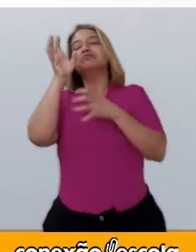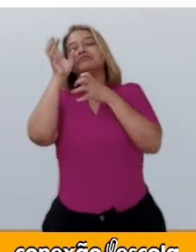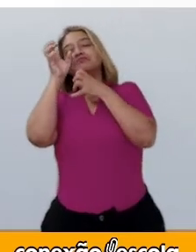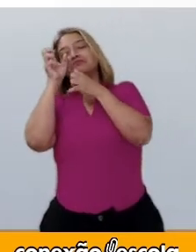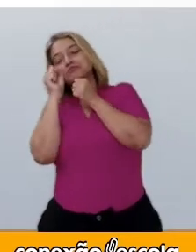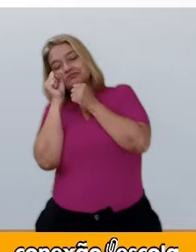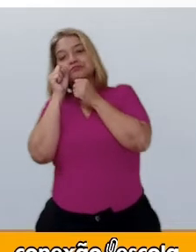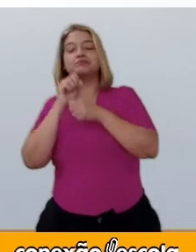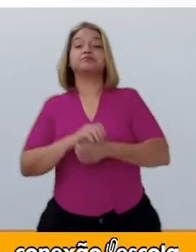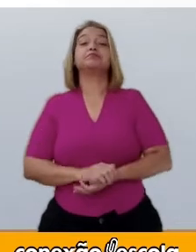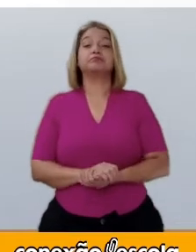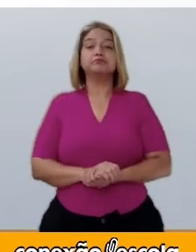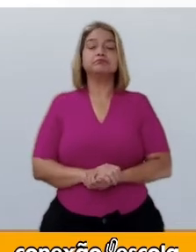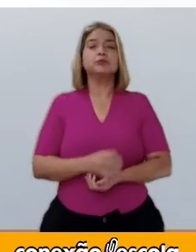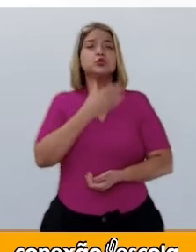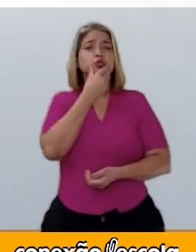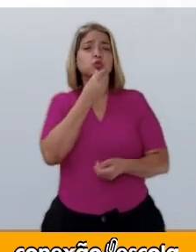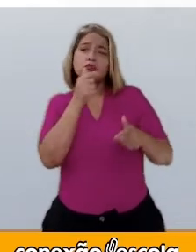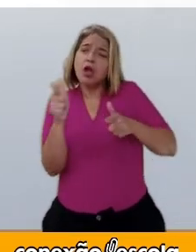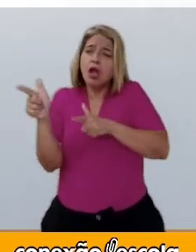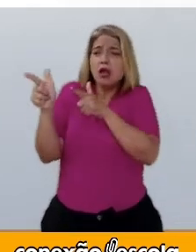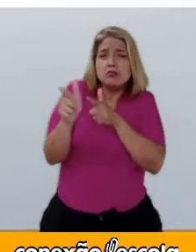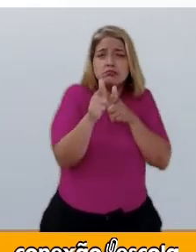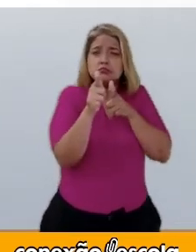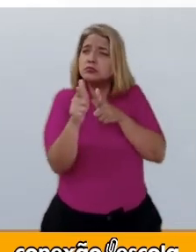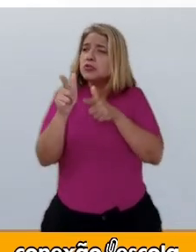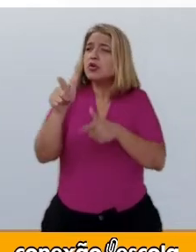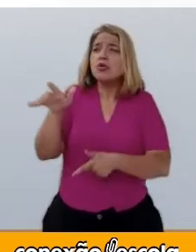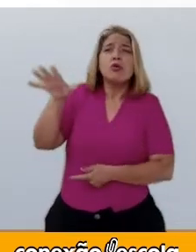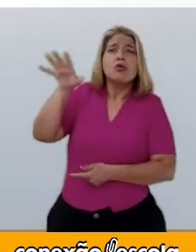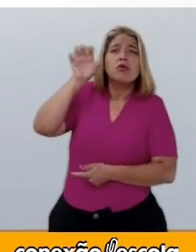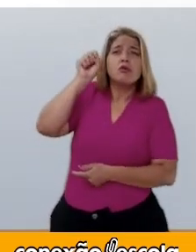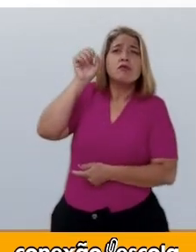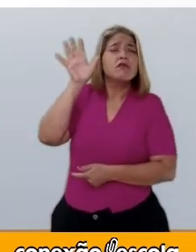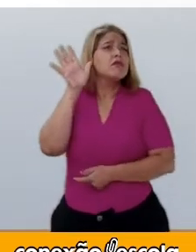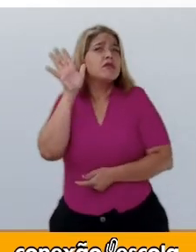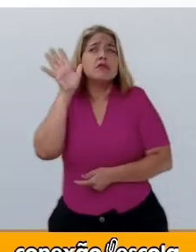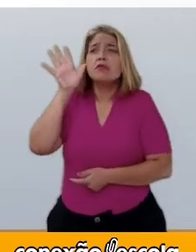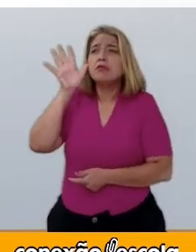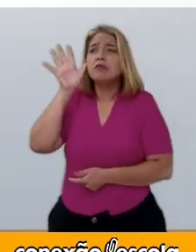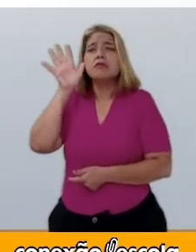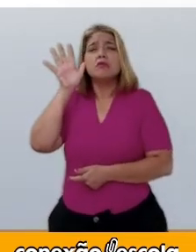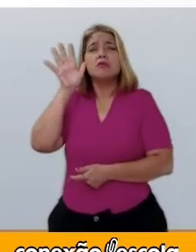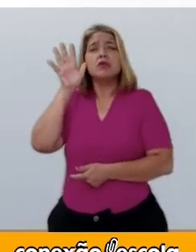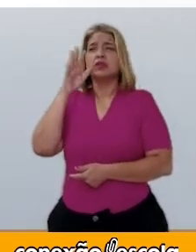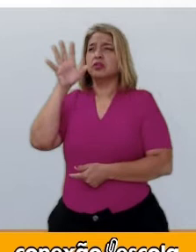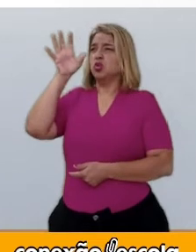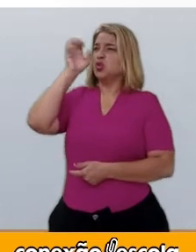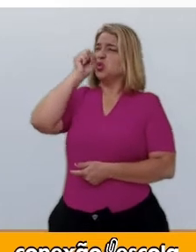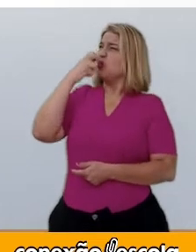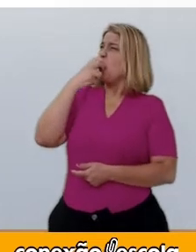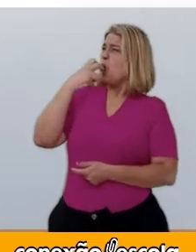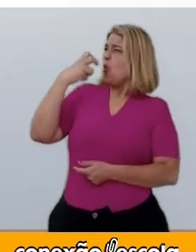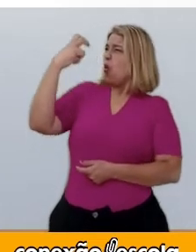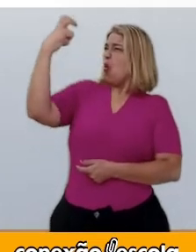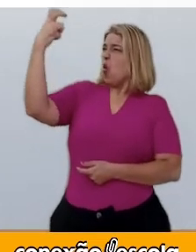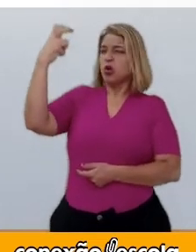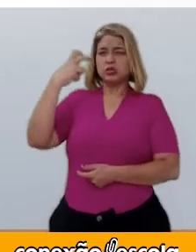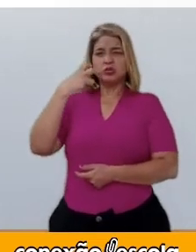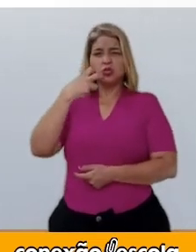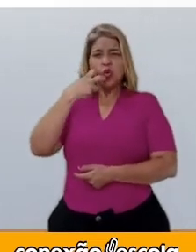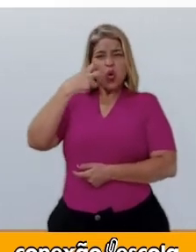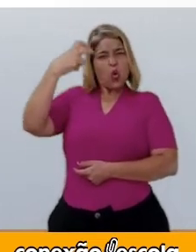O caçador que passava por ali, ouviu o lobo roncar e desconfiou. Eu